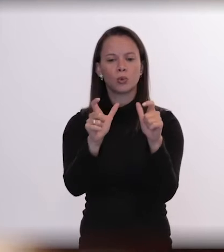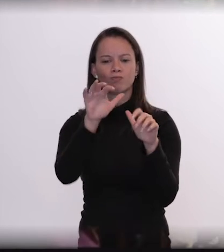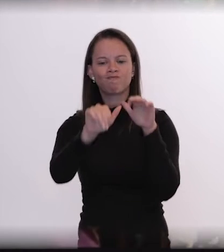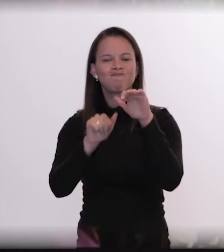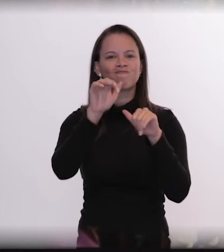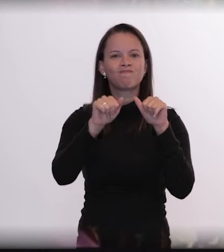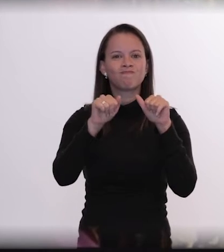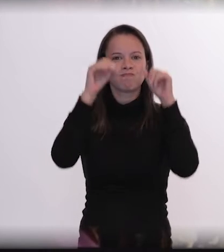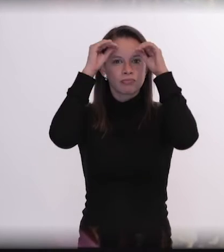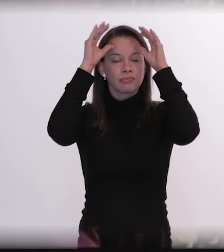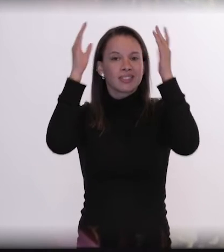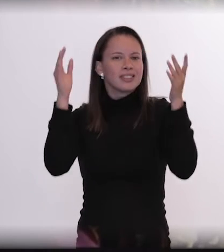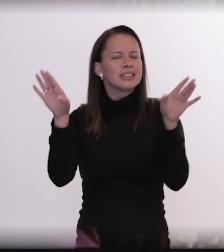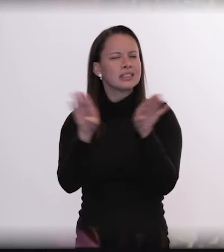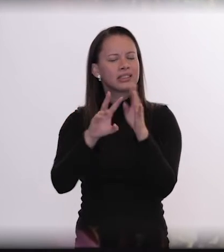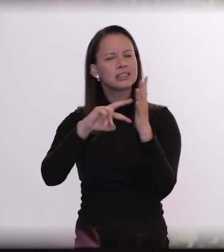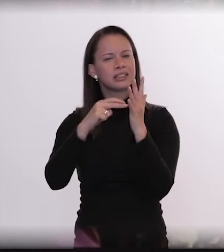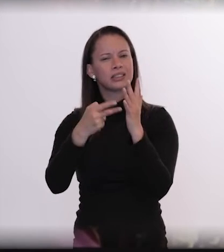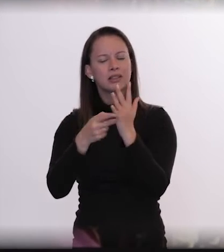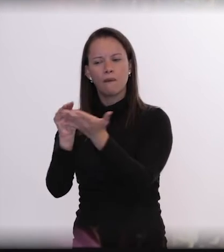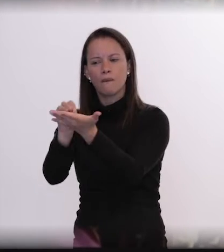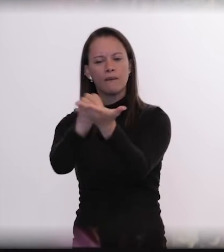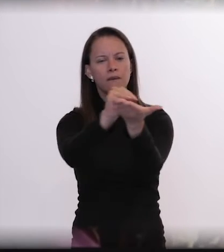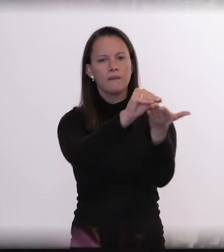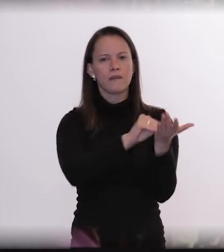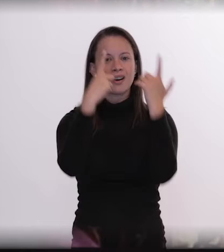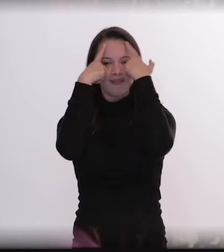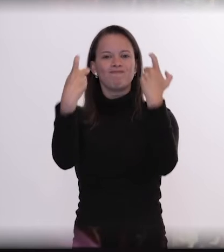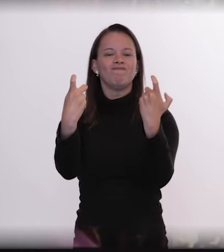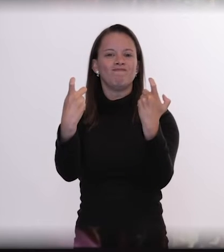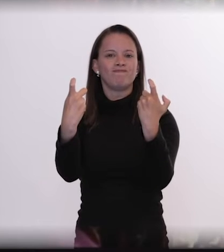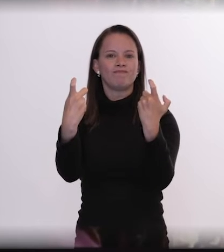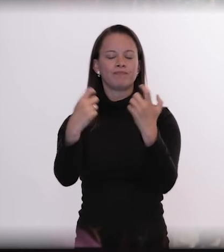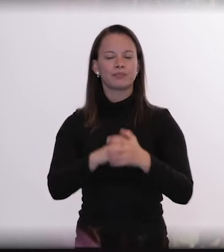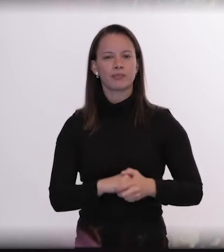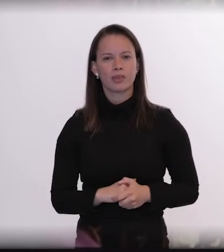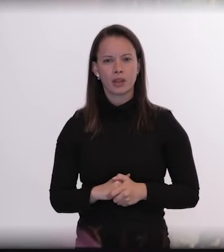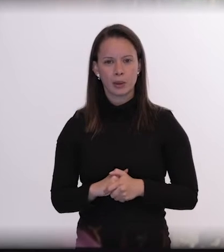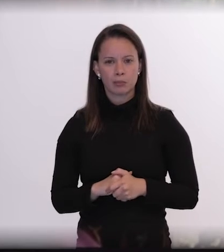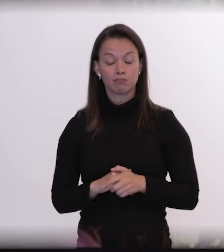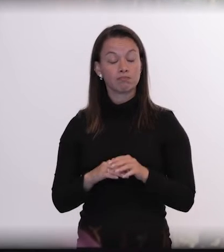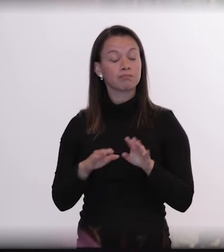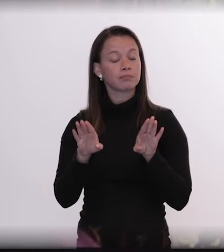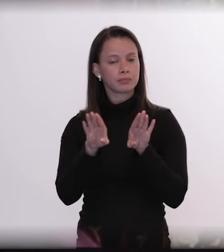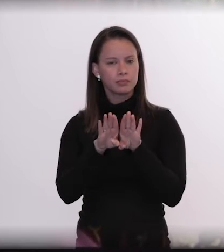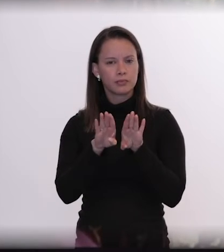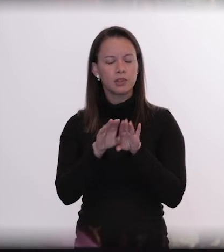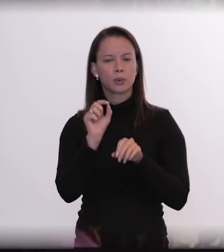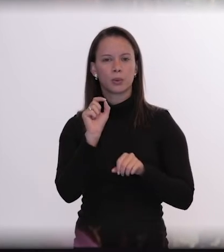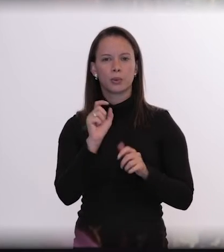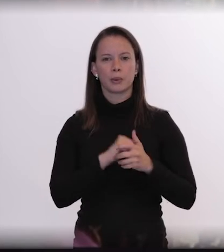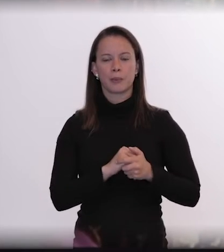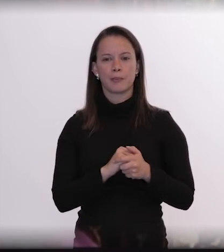essa também é uma forma de violência que reproduz violência e tem a outra violência que